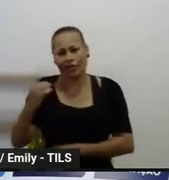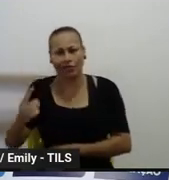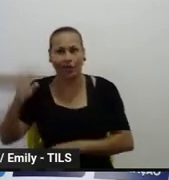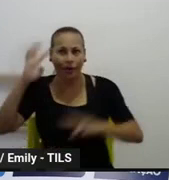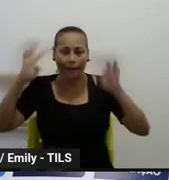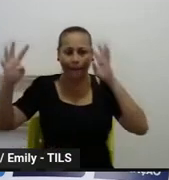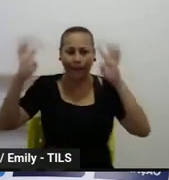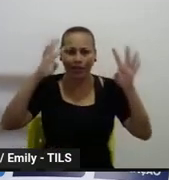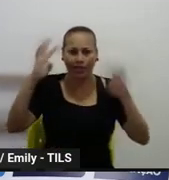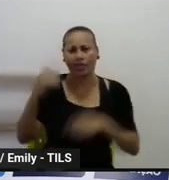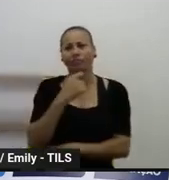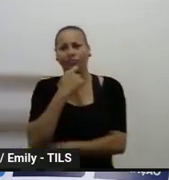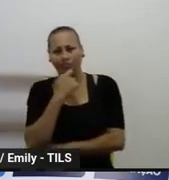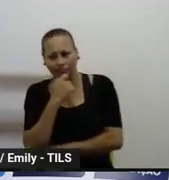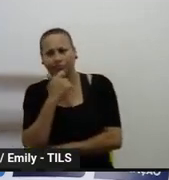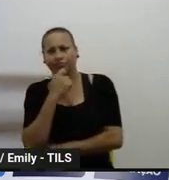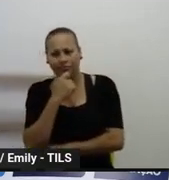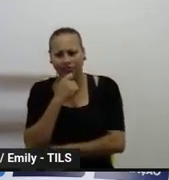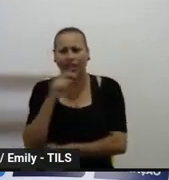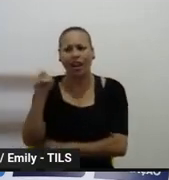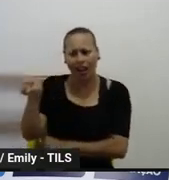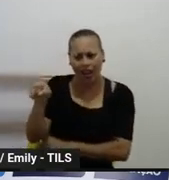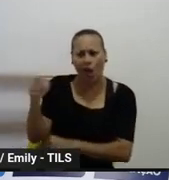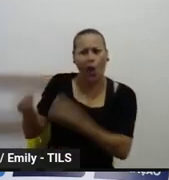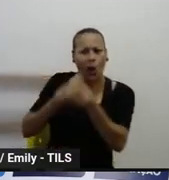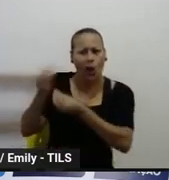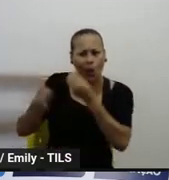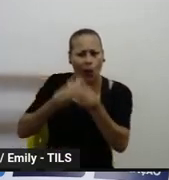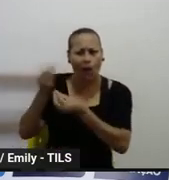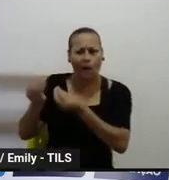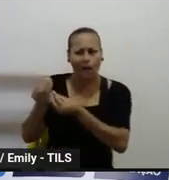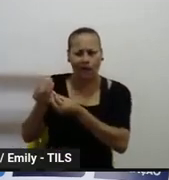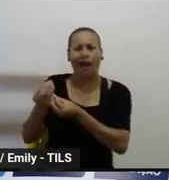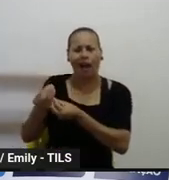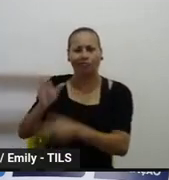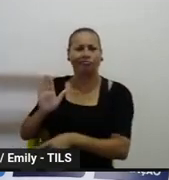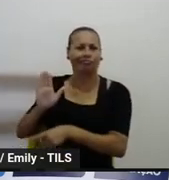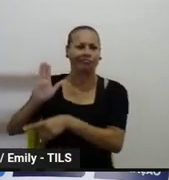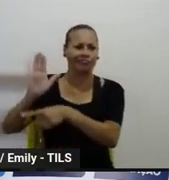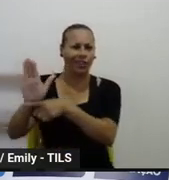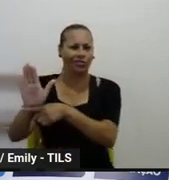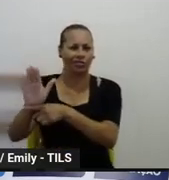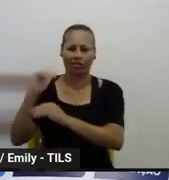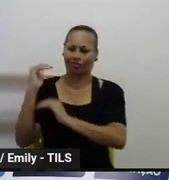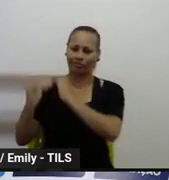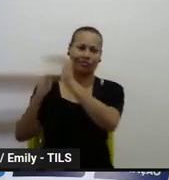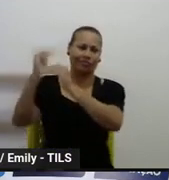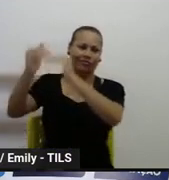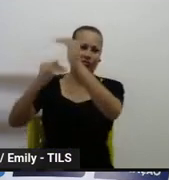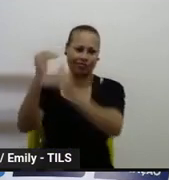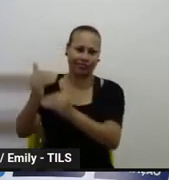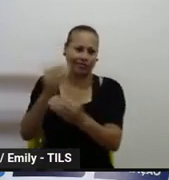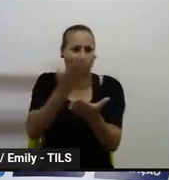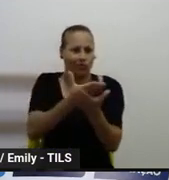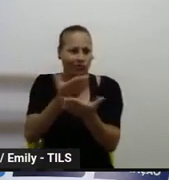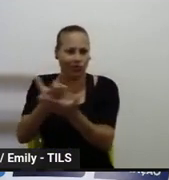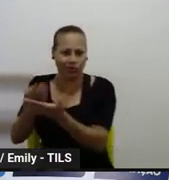formação a partir dessa realidade para contribuir com o avanço dos estudantes.